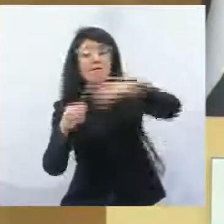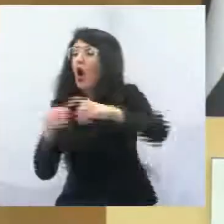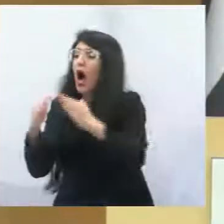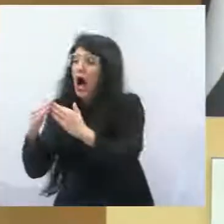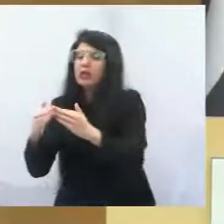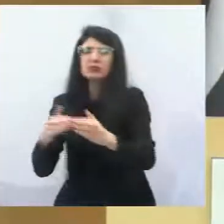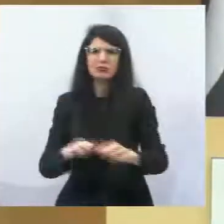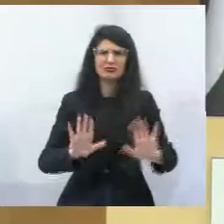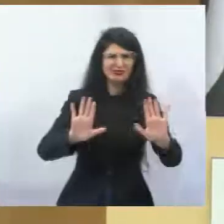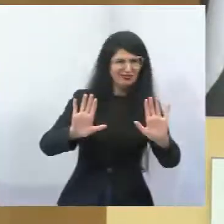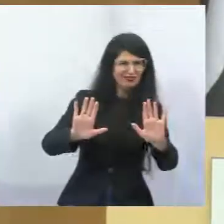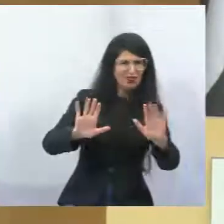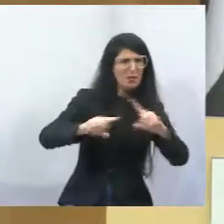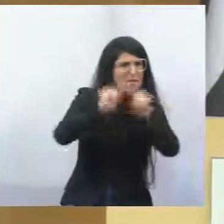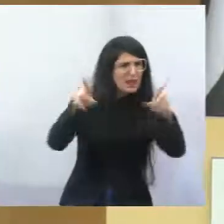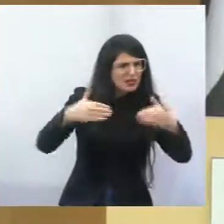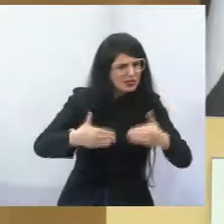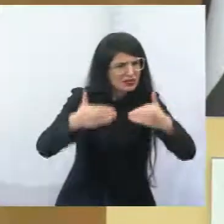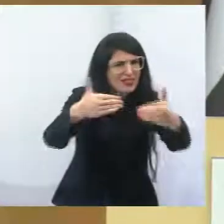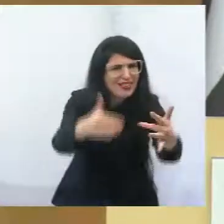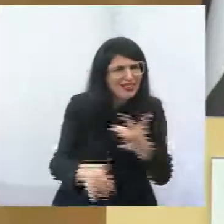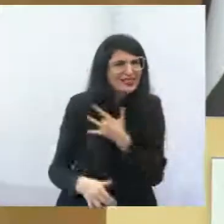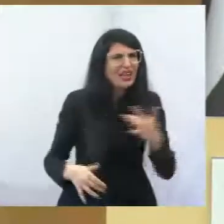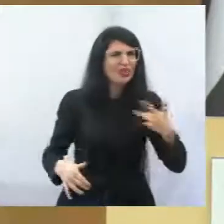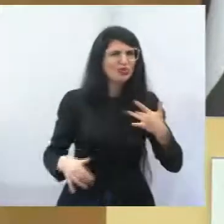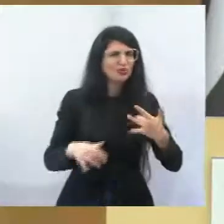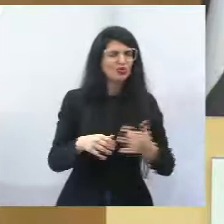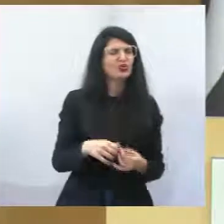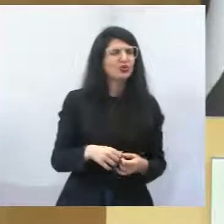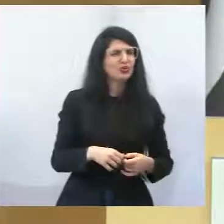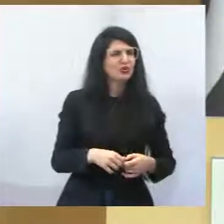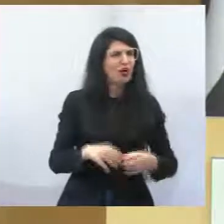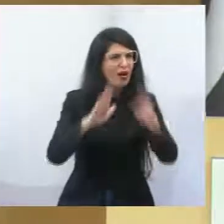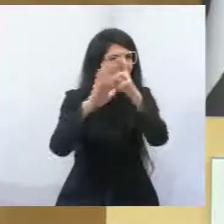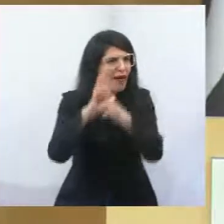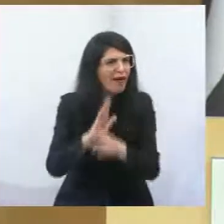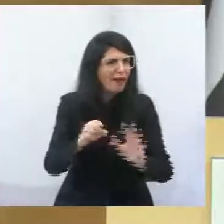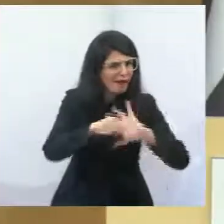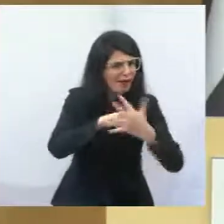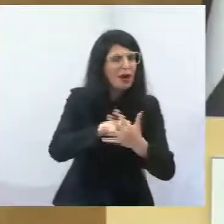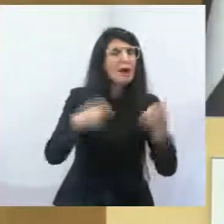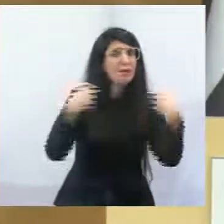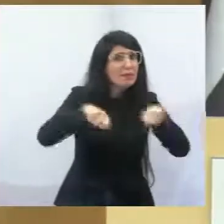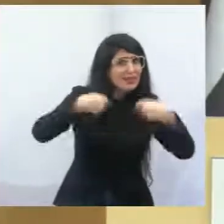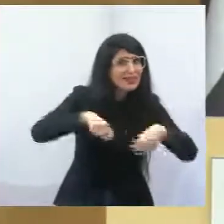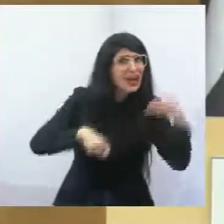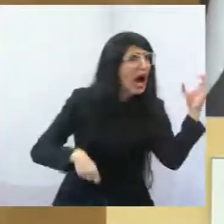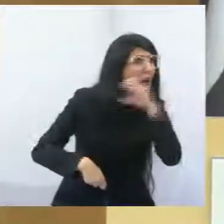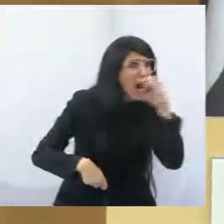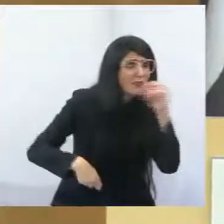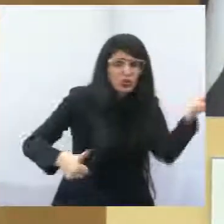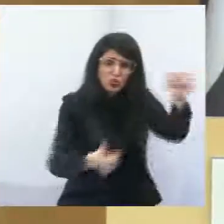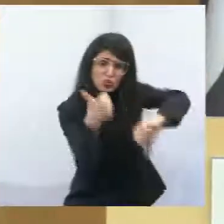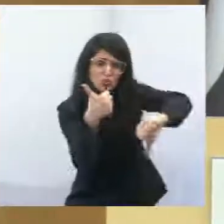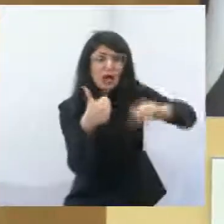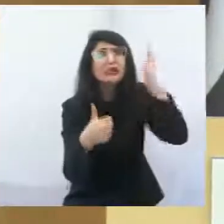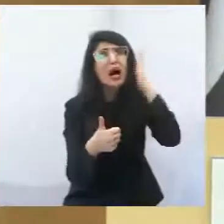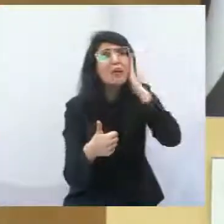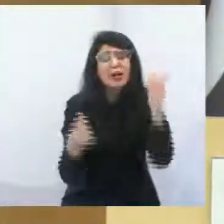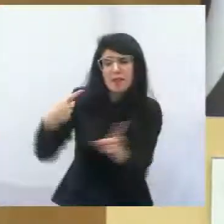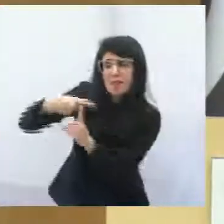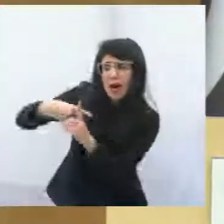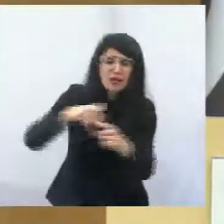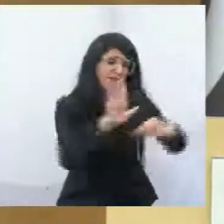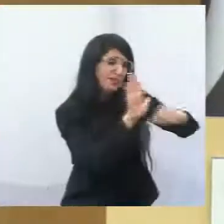Saúde diz que, na verdade, esse Covid, esse tipo de doença, precisa ser diagnosticado o mais rápido possível, porque a pessoa